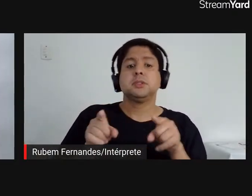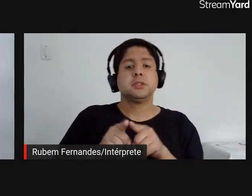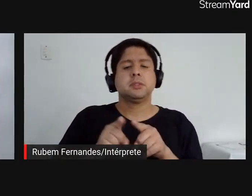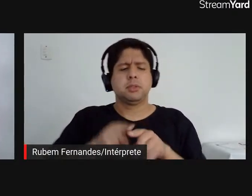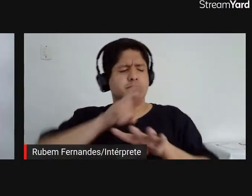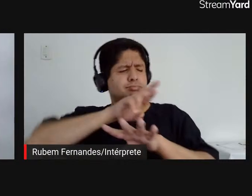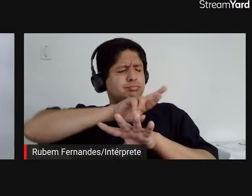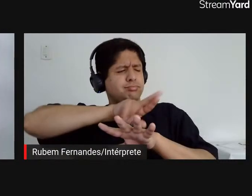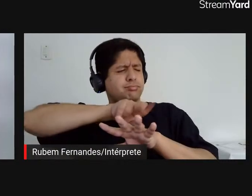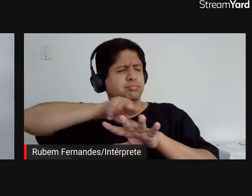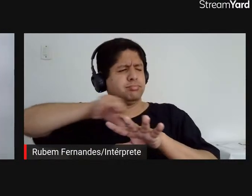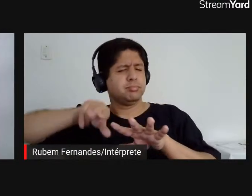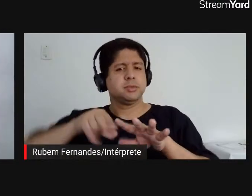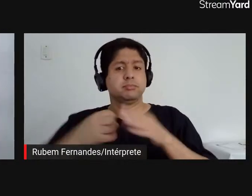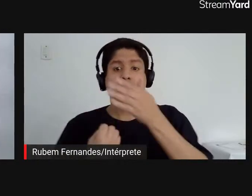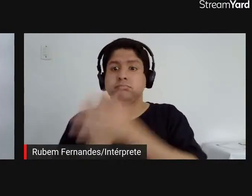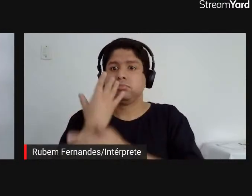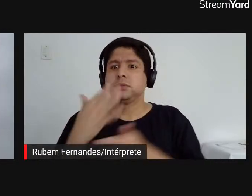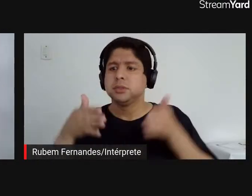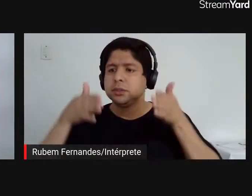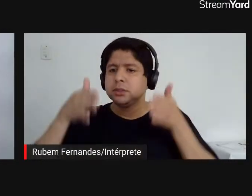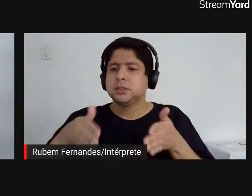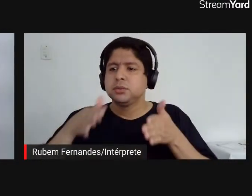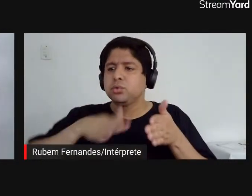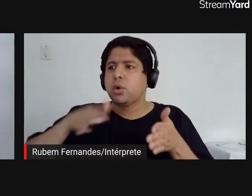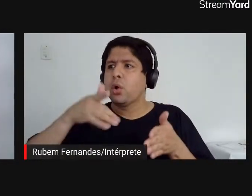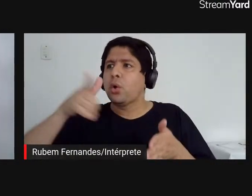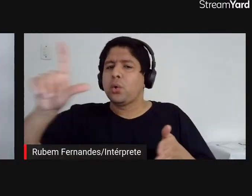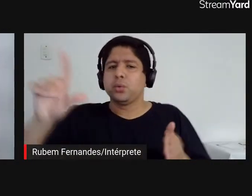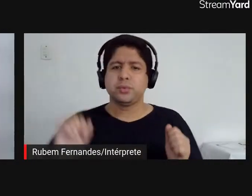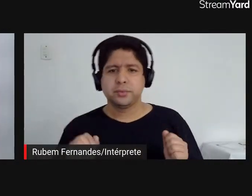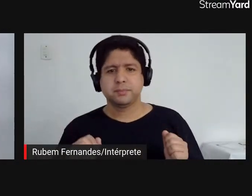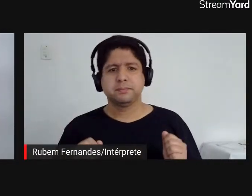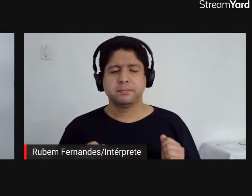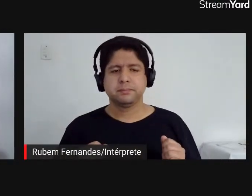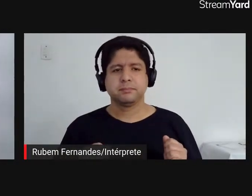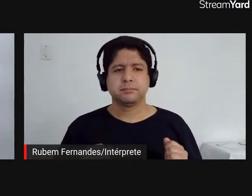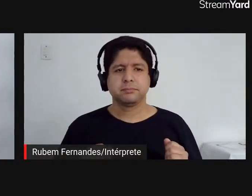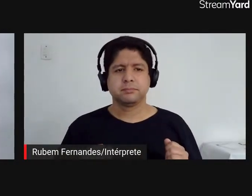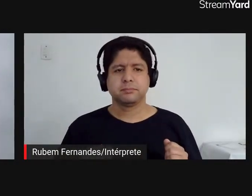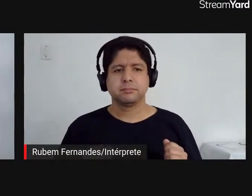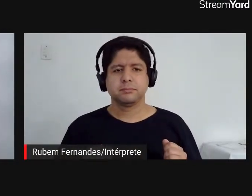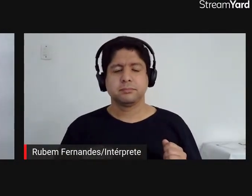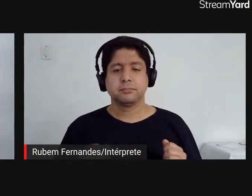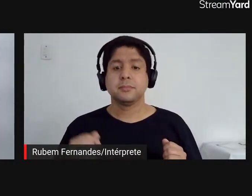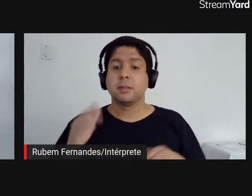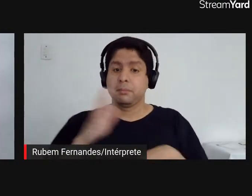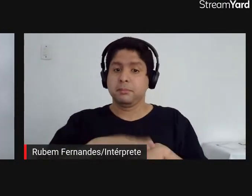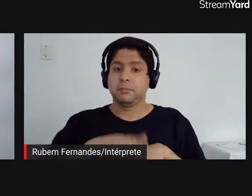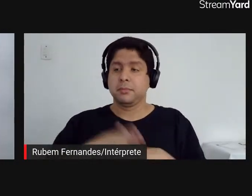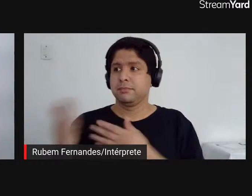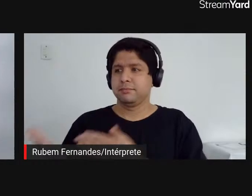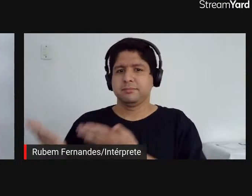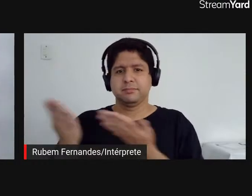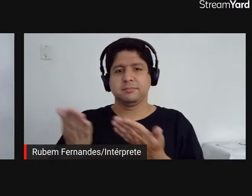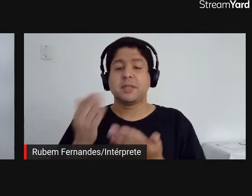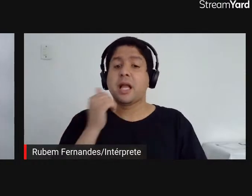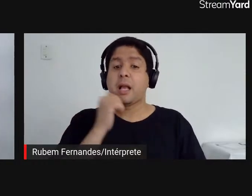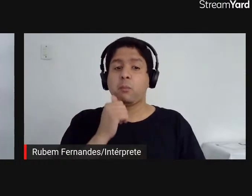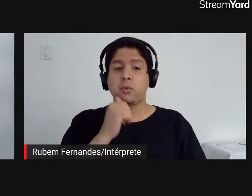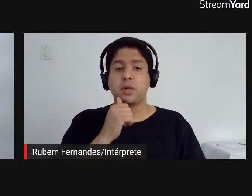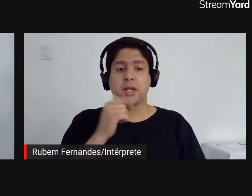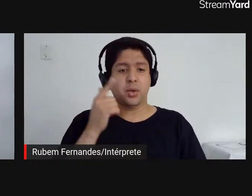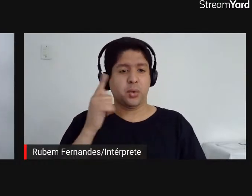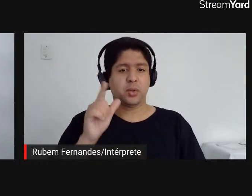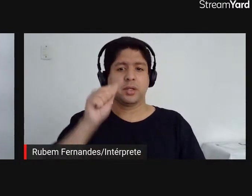maneiras de se chegar no outro. Então, eu gostaria de passar a palavra para a